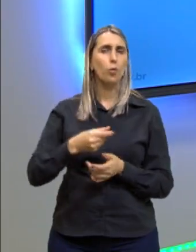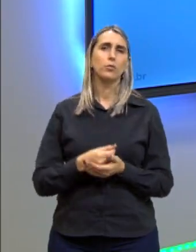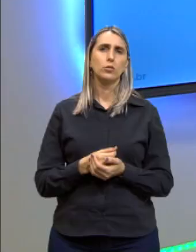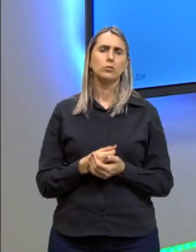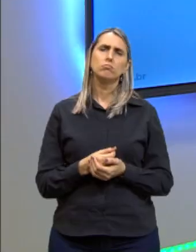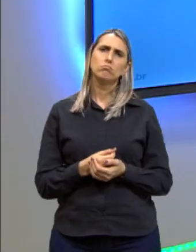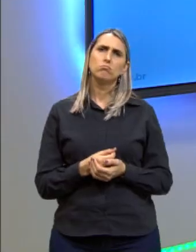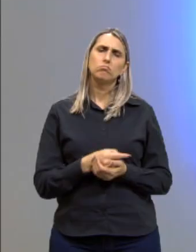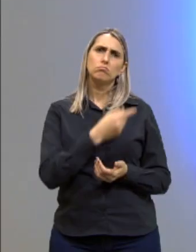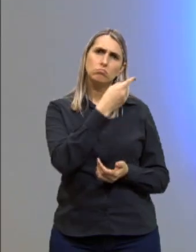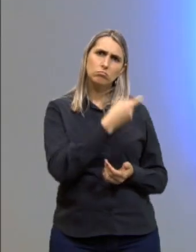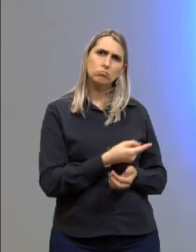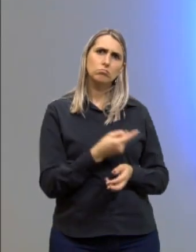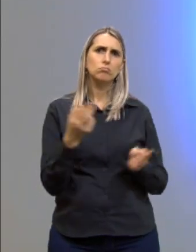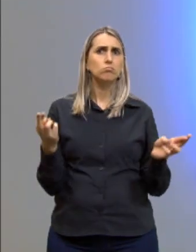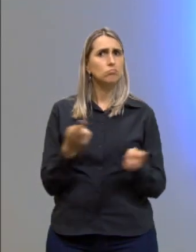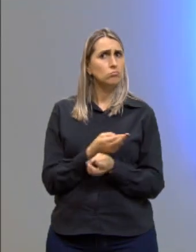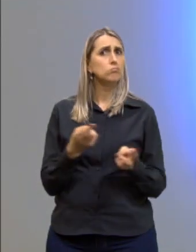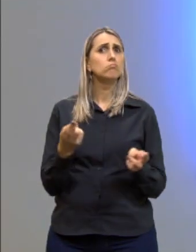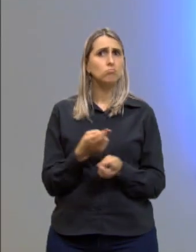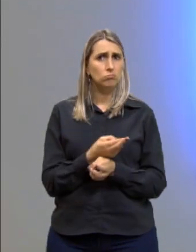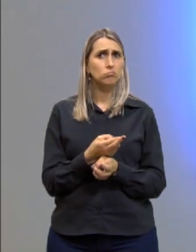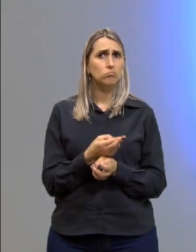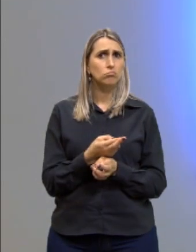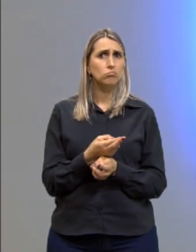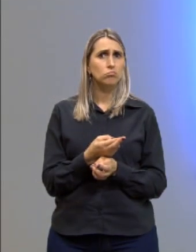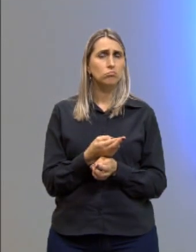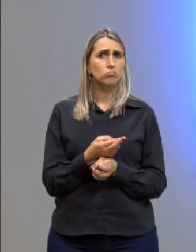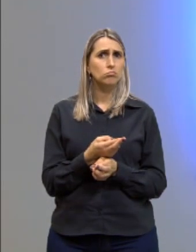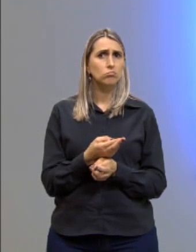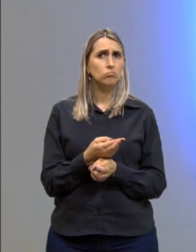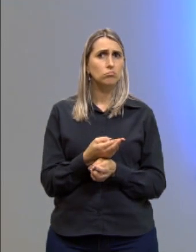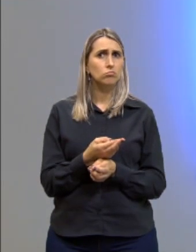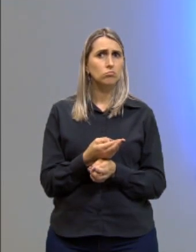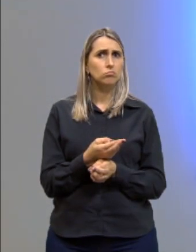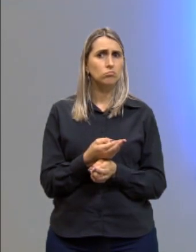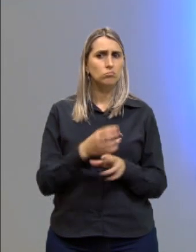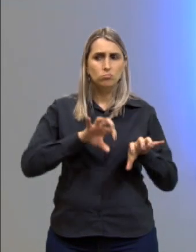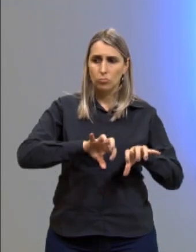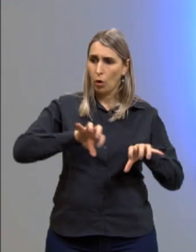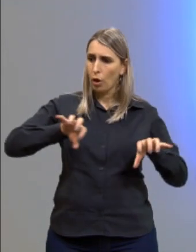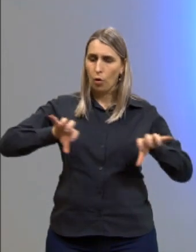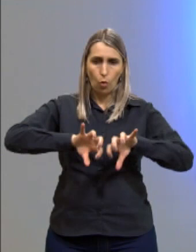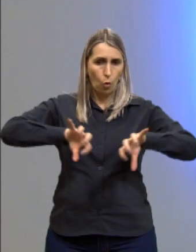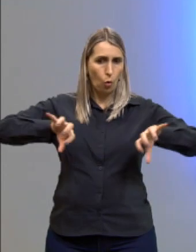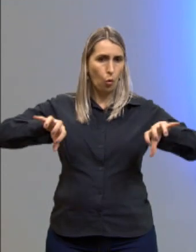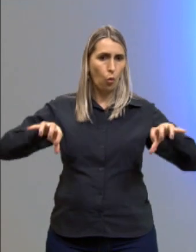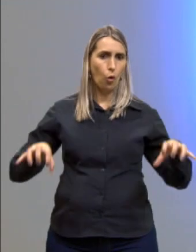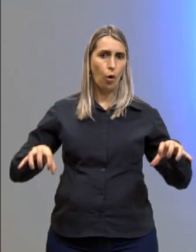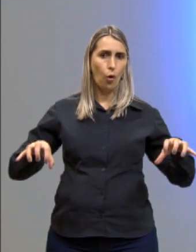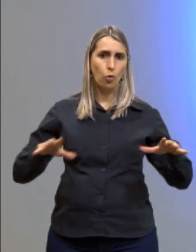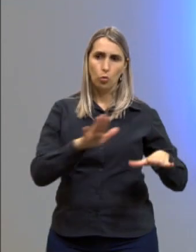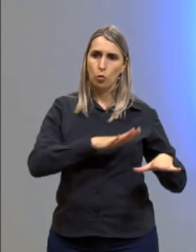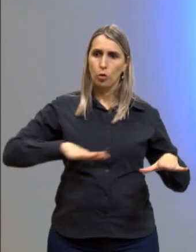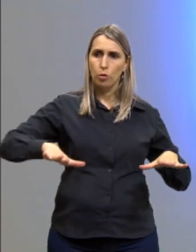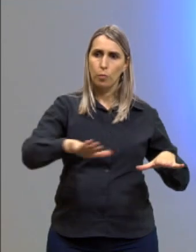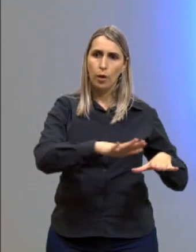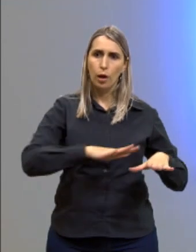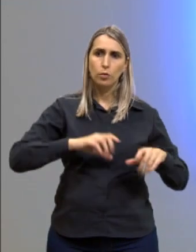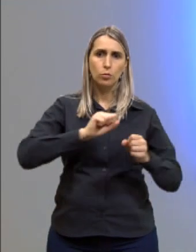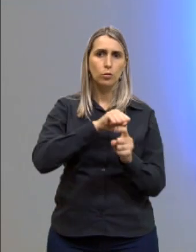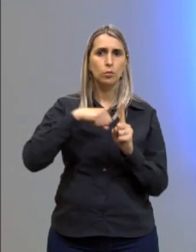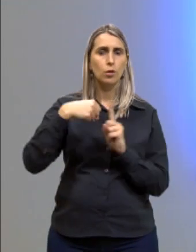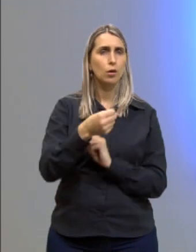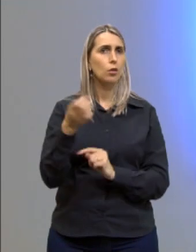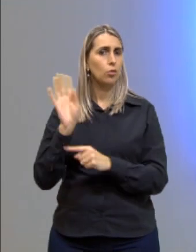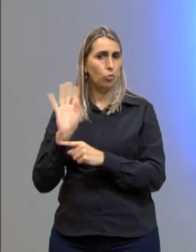E ela diz que isso se relaciona ao quê? A segregação do espaço social dos cinemas, que é o